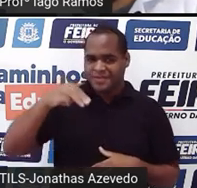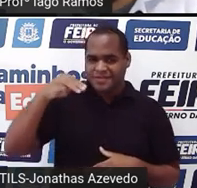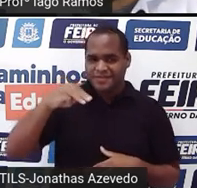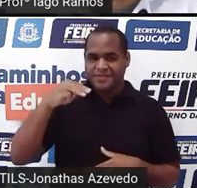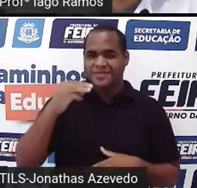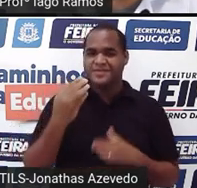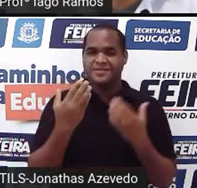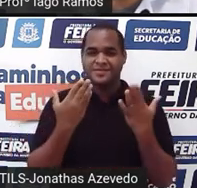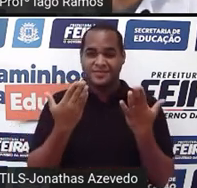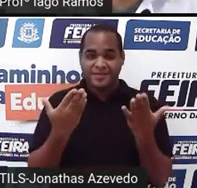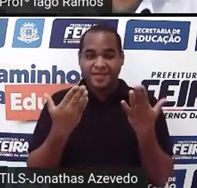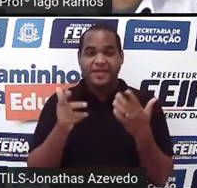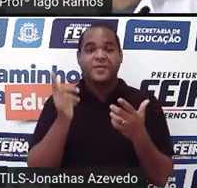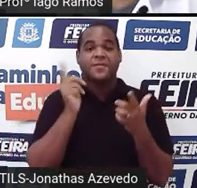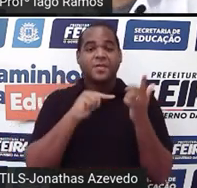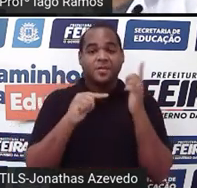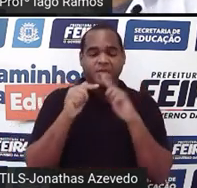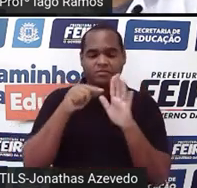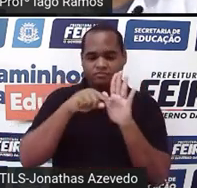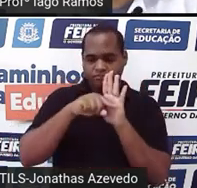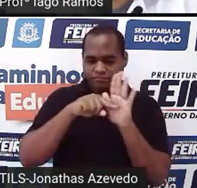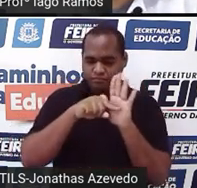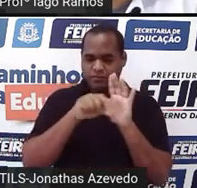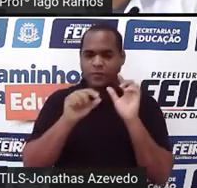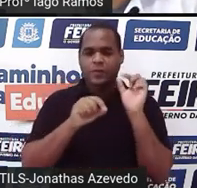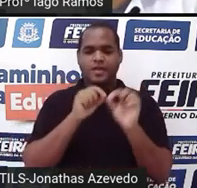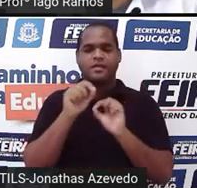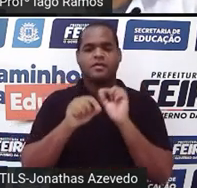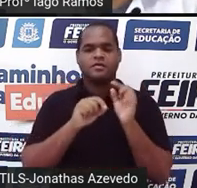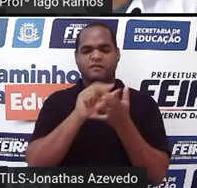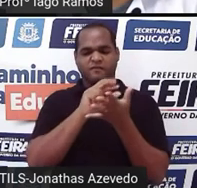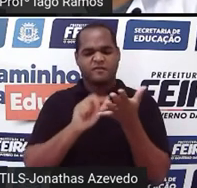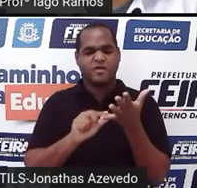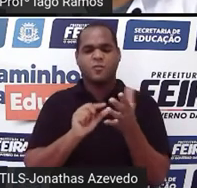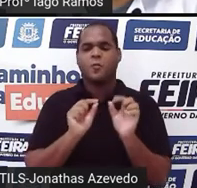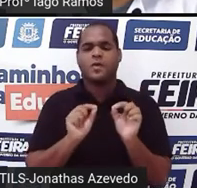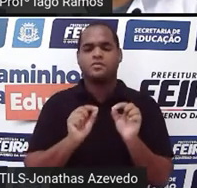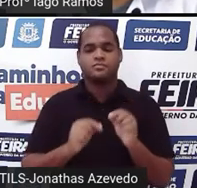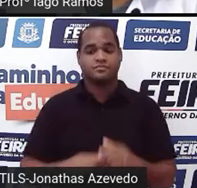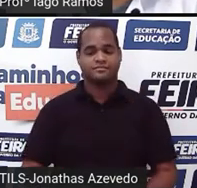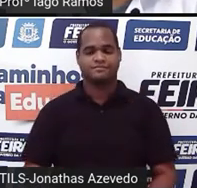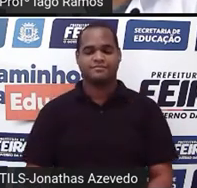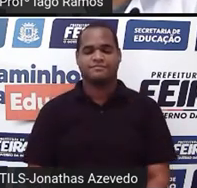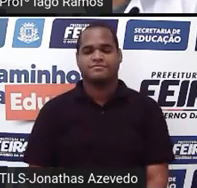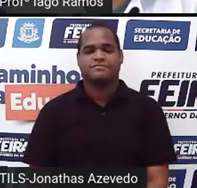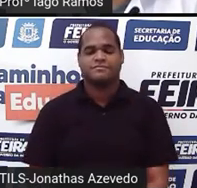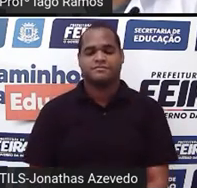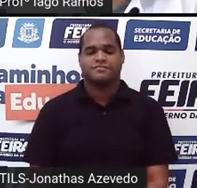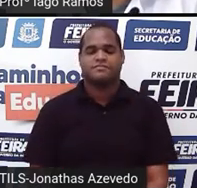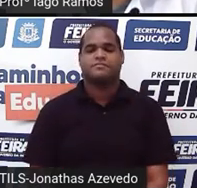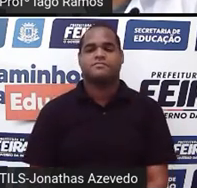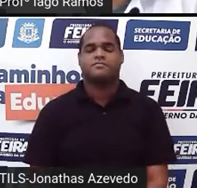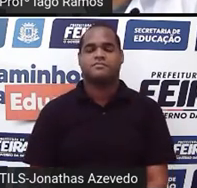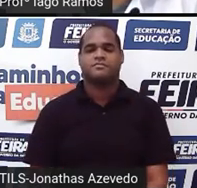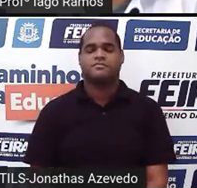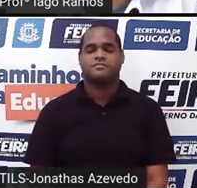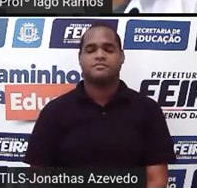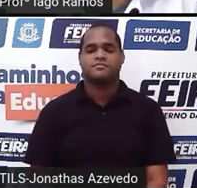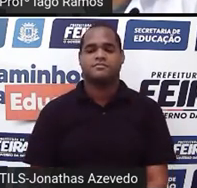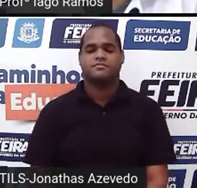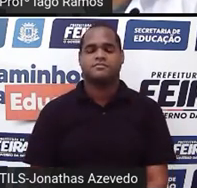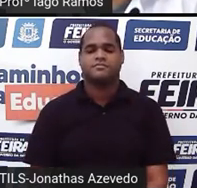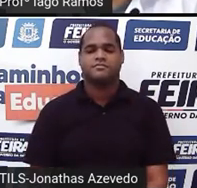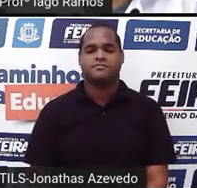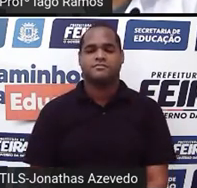olha só, para você anotar quais são os elementos desse gráfico. Tá? Tá? Tá? Tá?